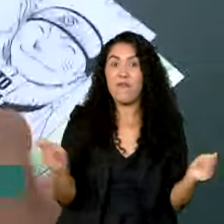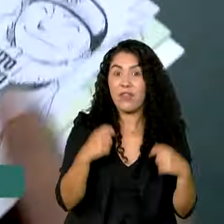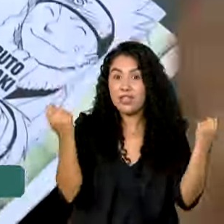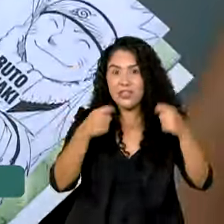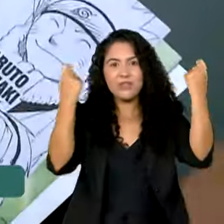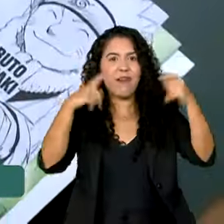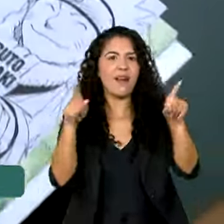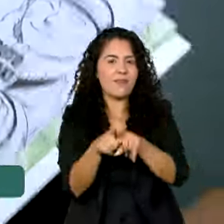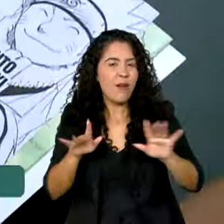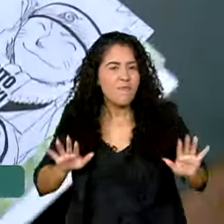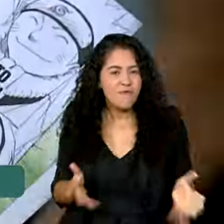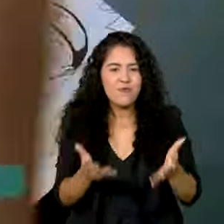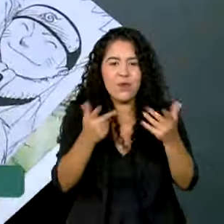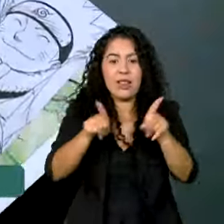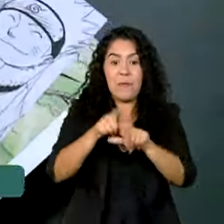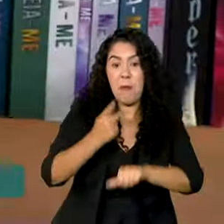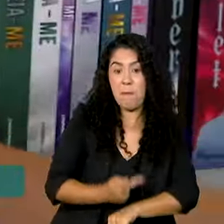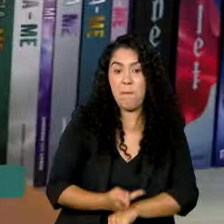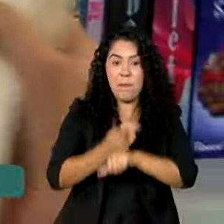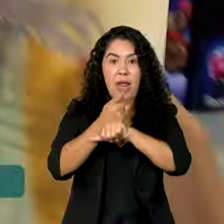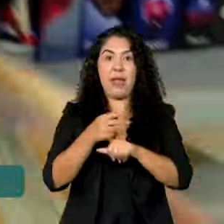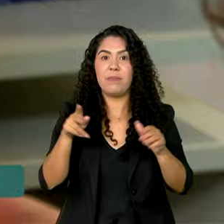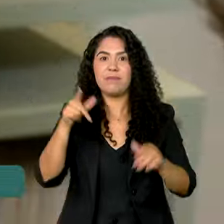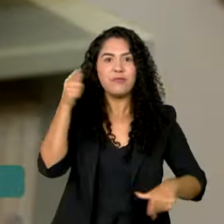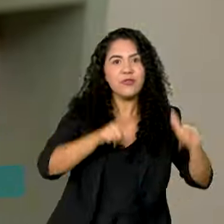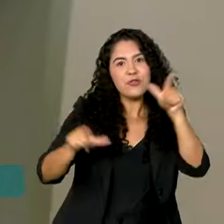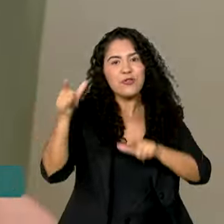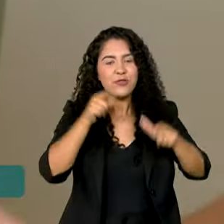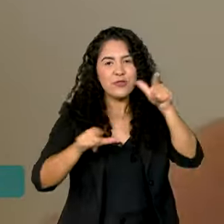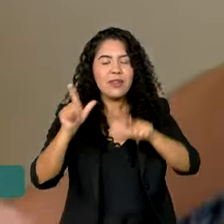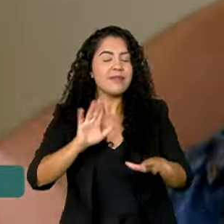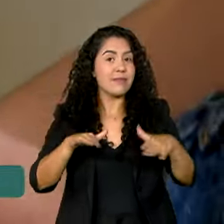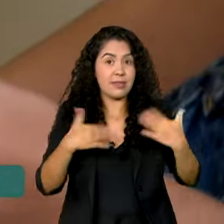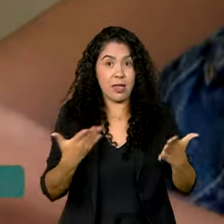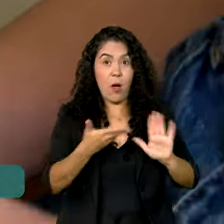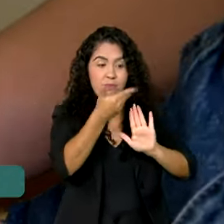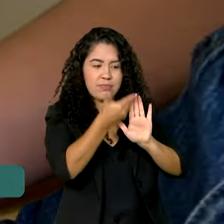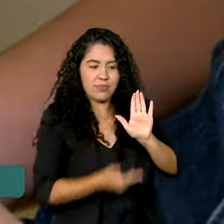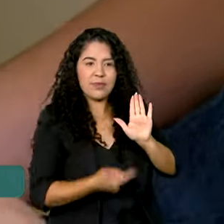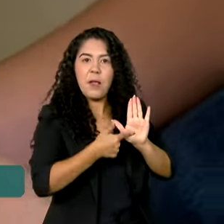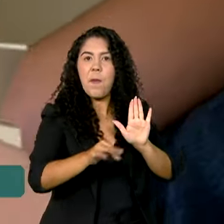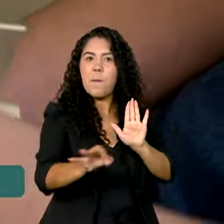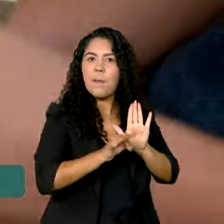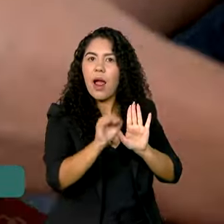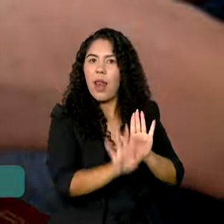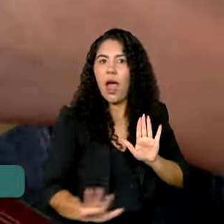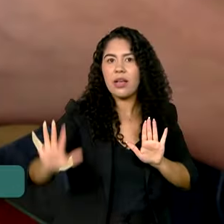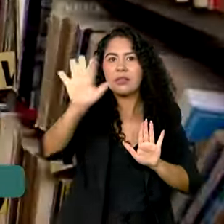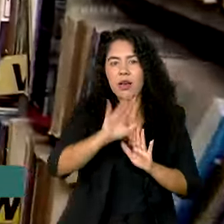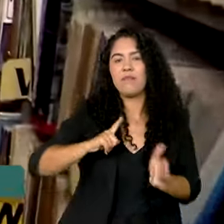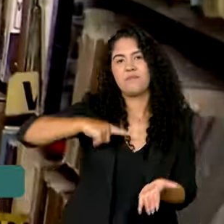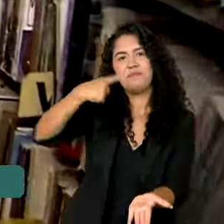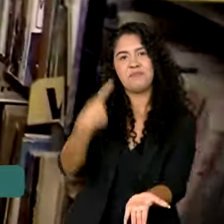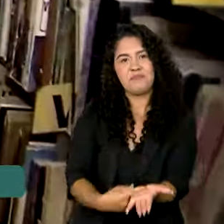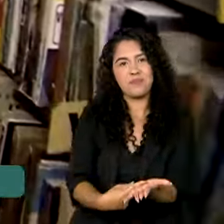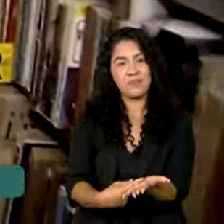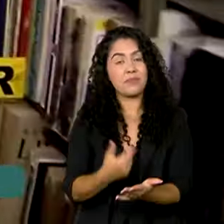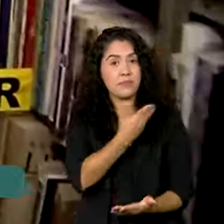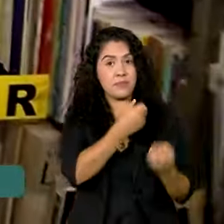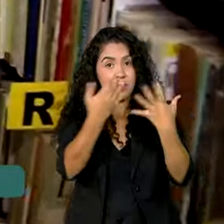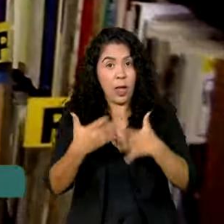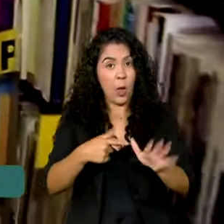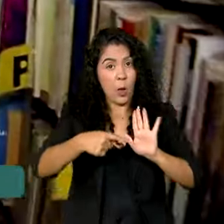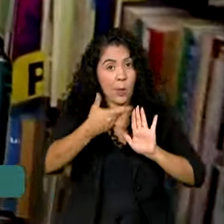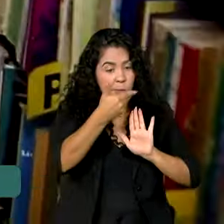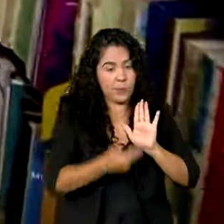fomento à literatura, os prêmios de literatura no Brasil. Então, assim, o plano nacional de leitura vai estabelecer essa agenda. A política nacional de